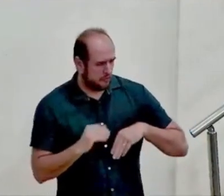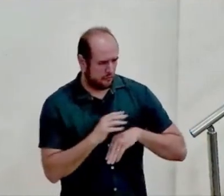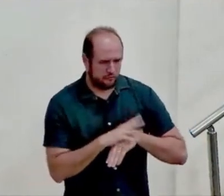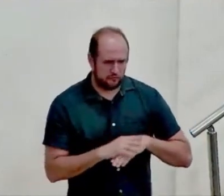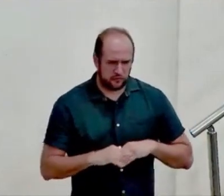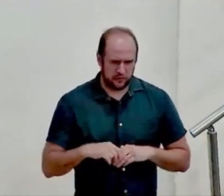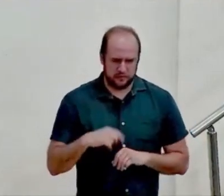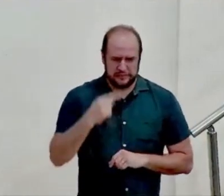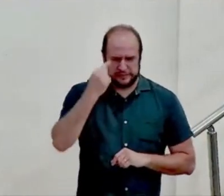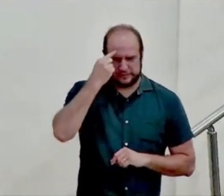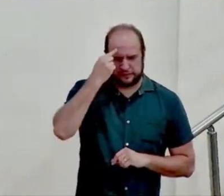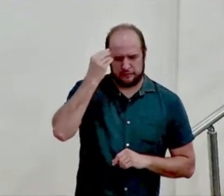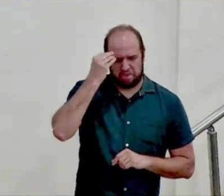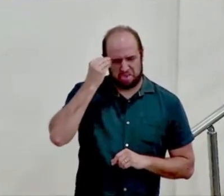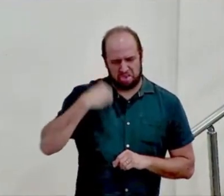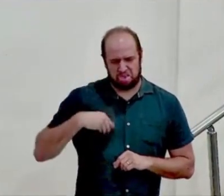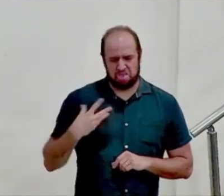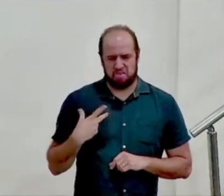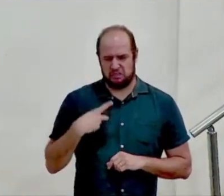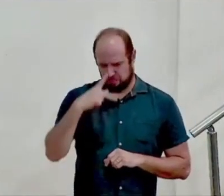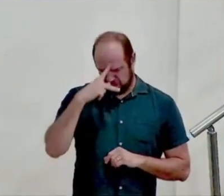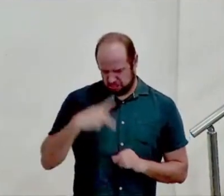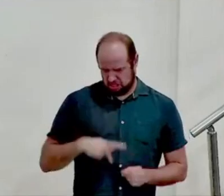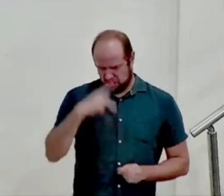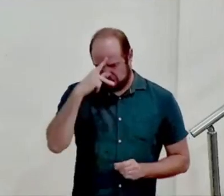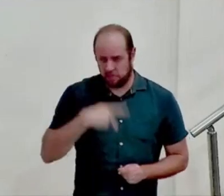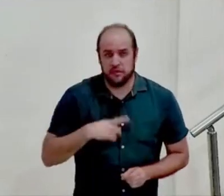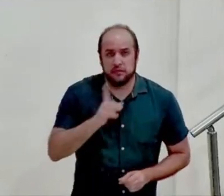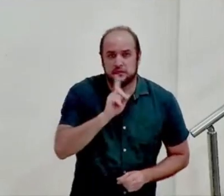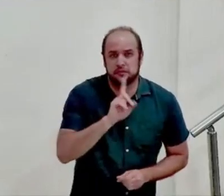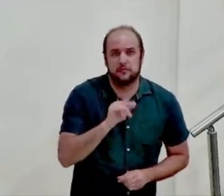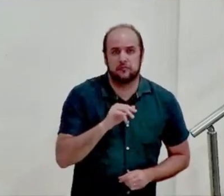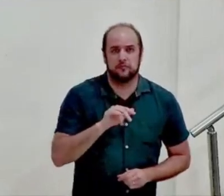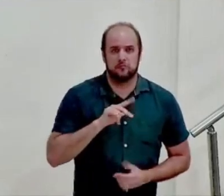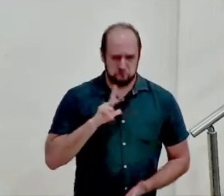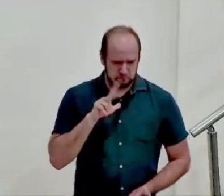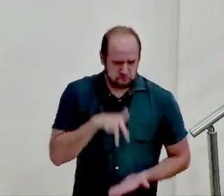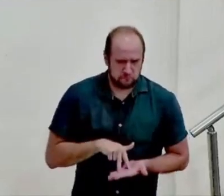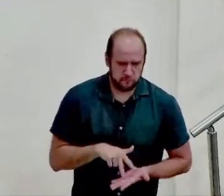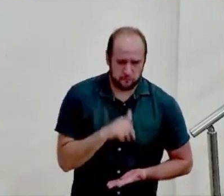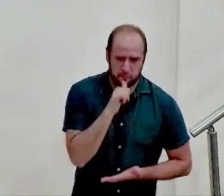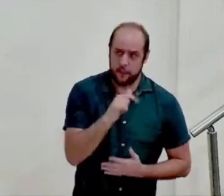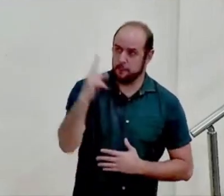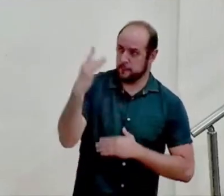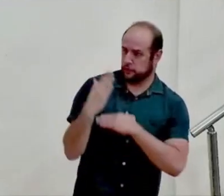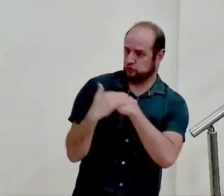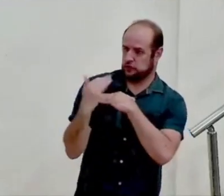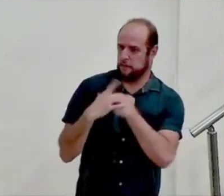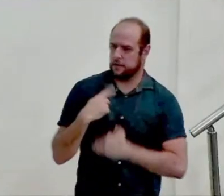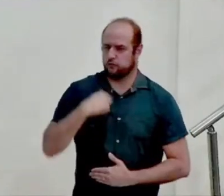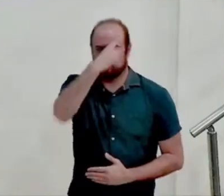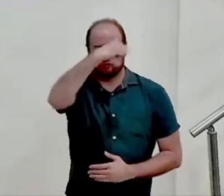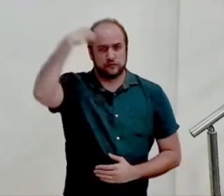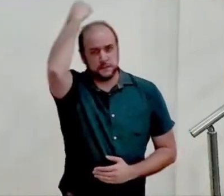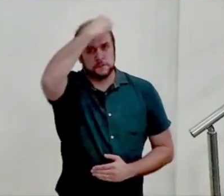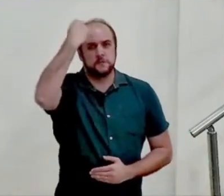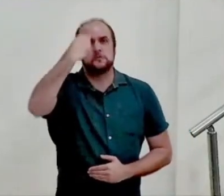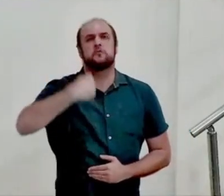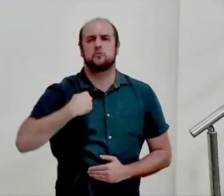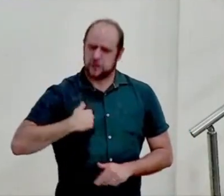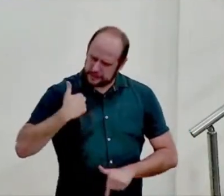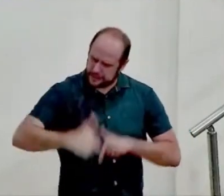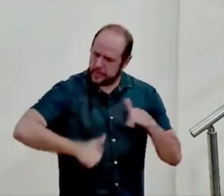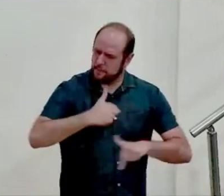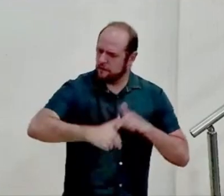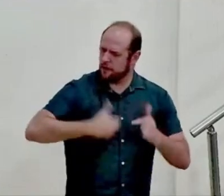preguiça egocêntrica você deve dizer eu fui chamado para ser santo e eu vou trabalhar eu vou